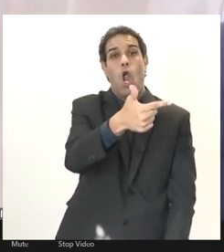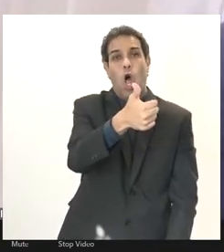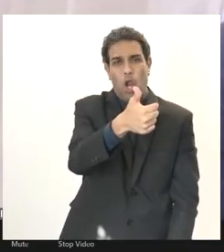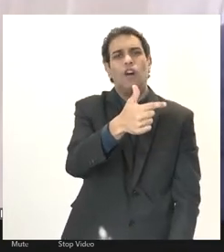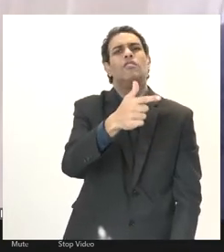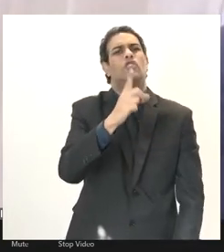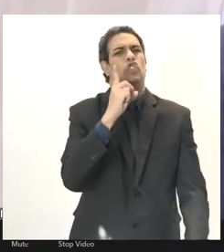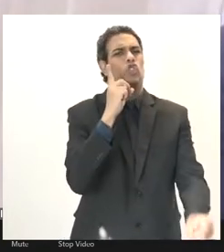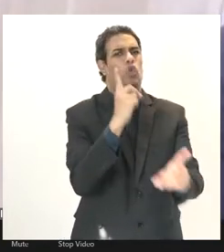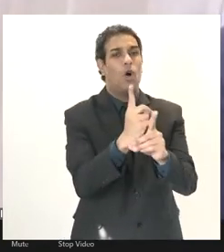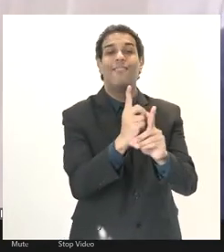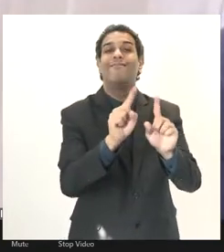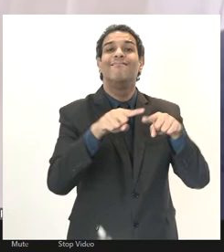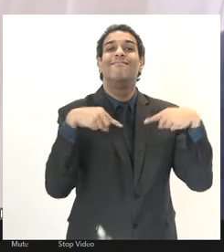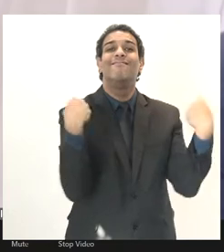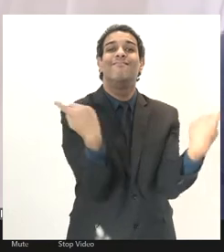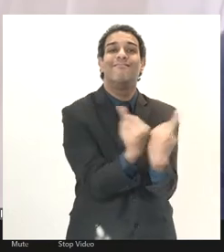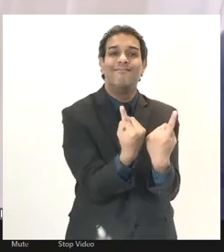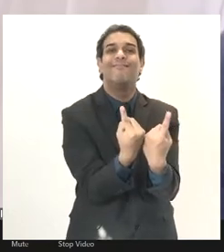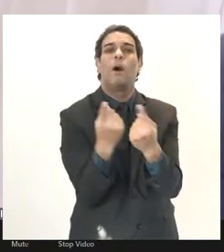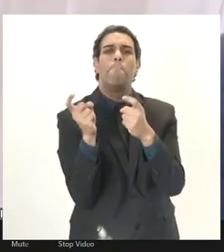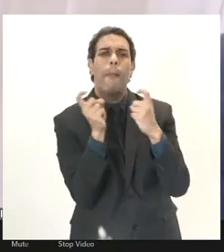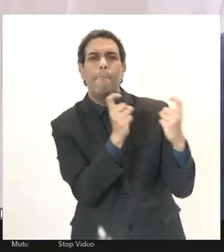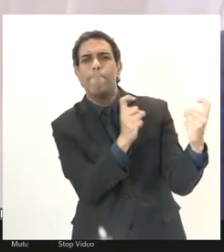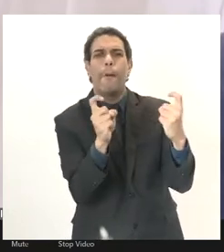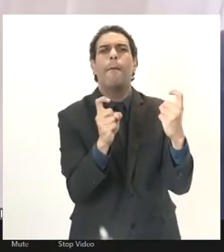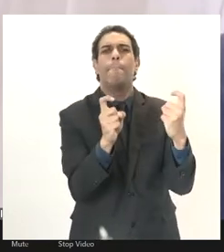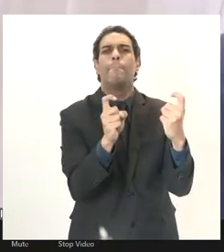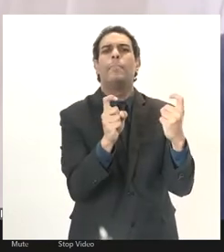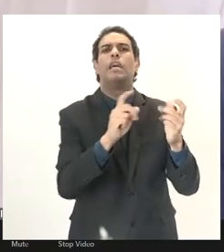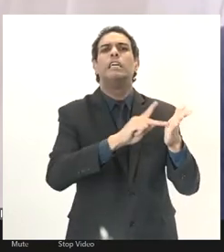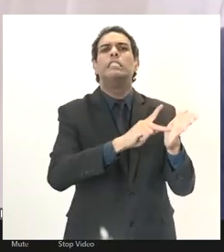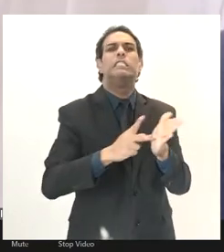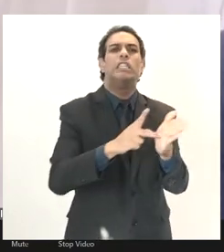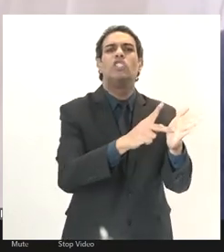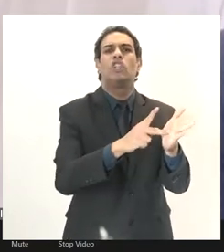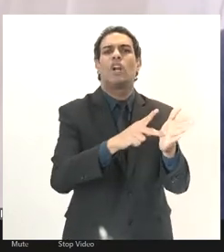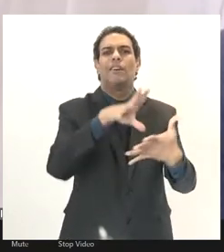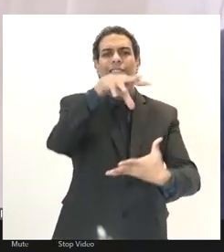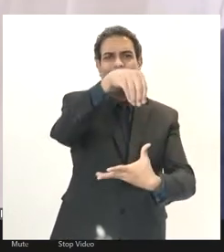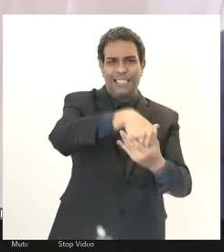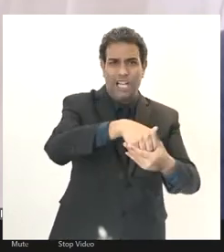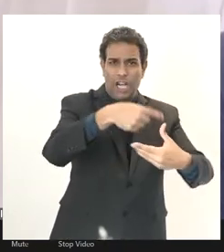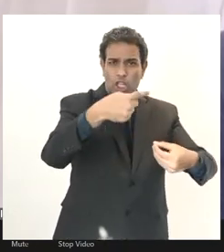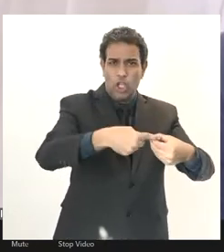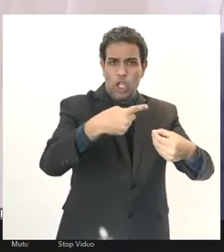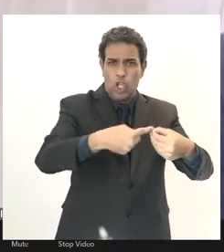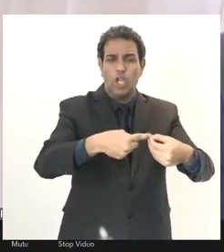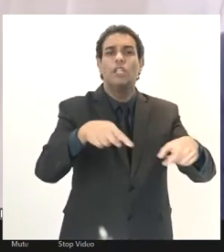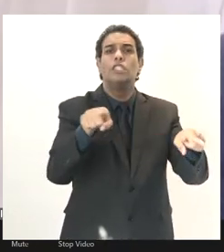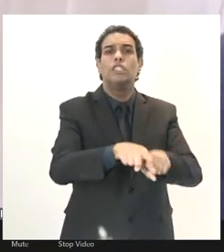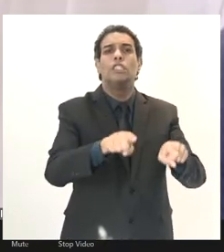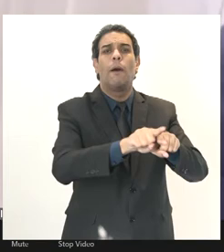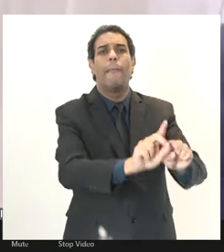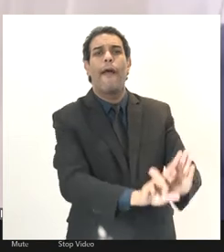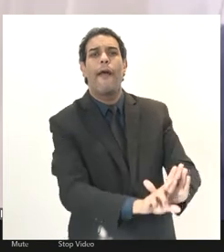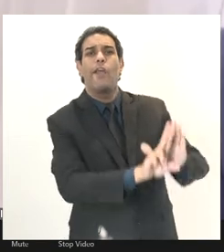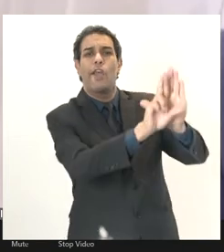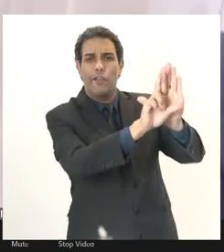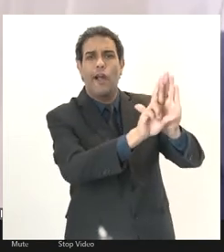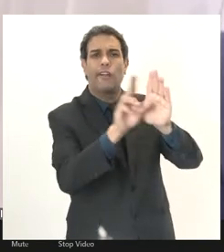reunião um encontro entre os sindicatos e as representativas